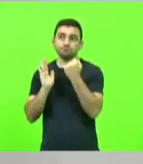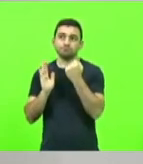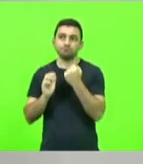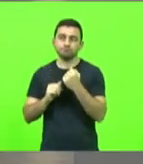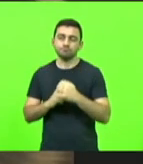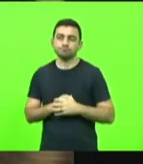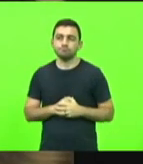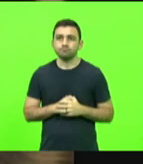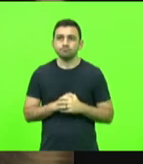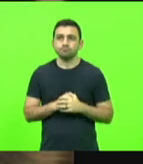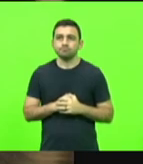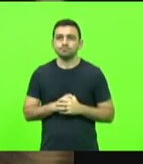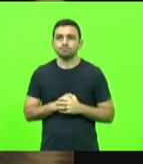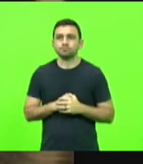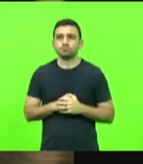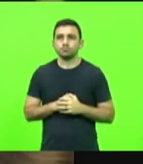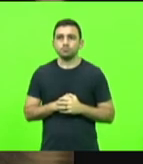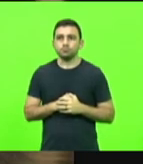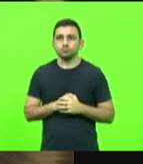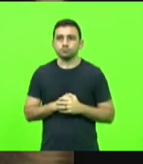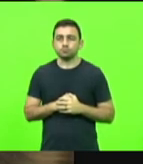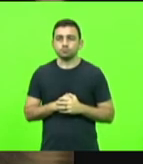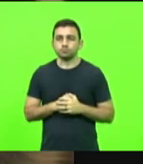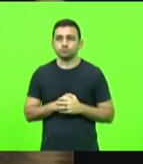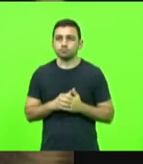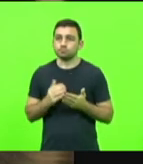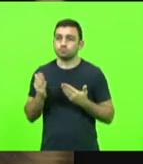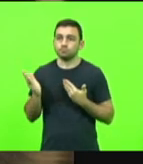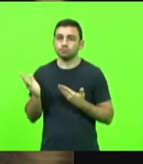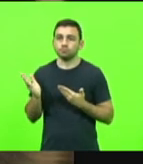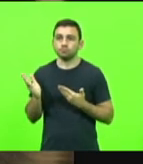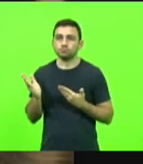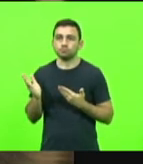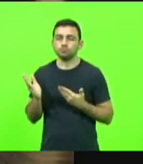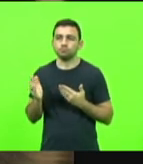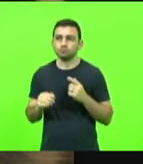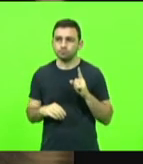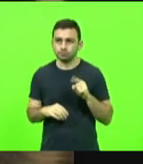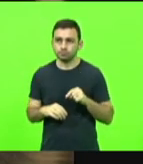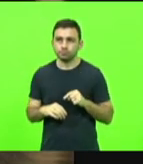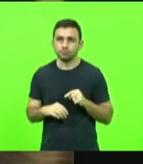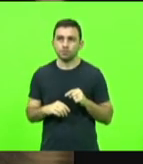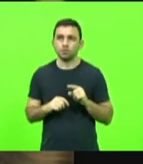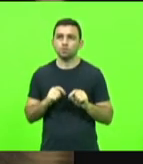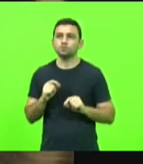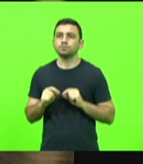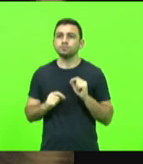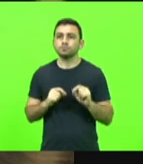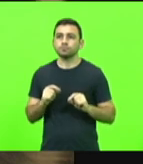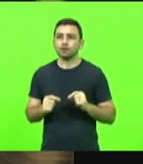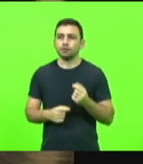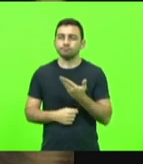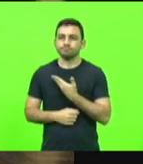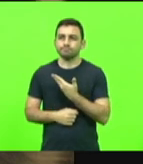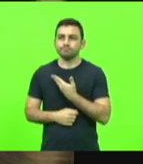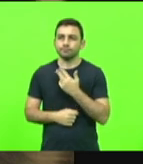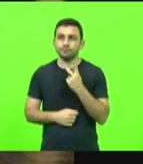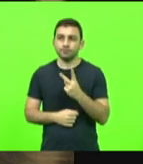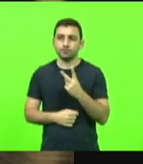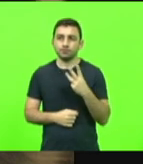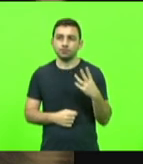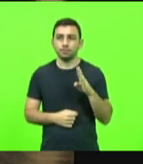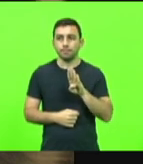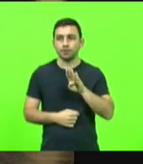Eu vou... É isso aí, sargento. São os meus companheiros de 23BI.